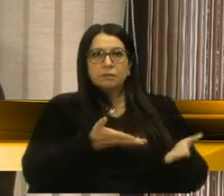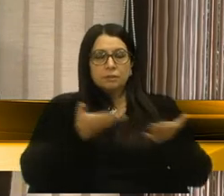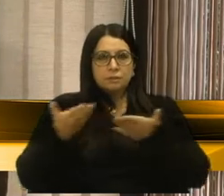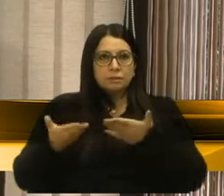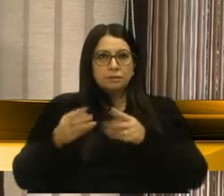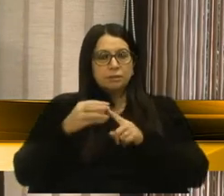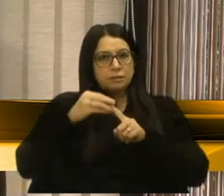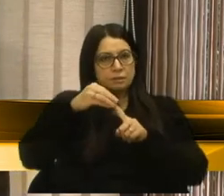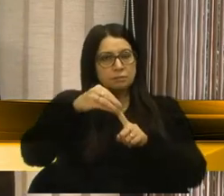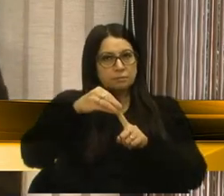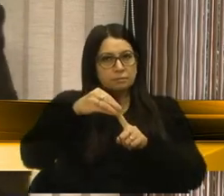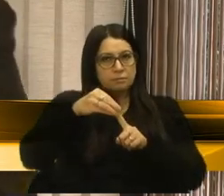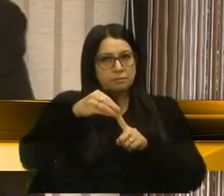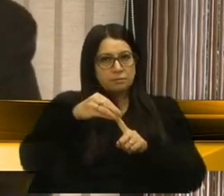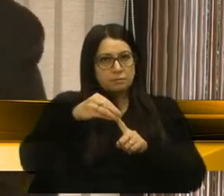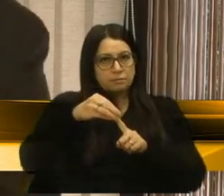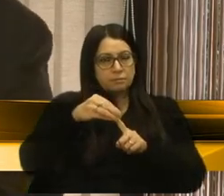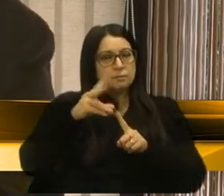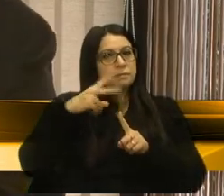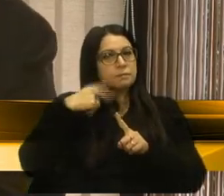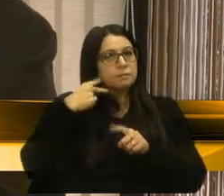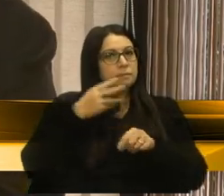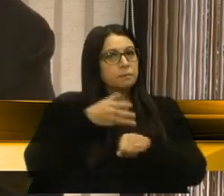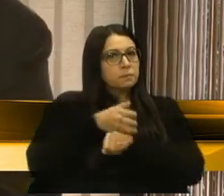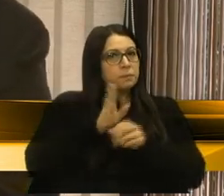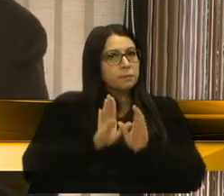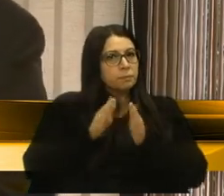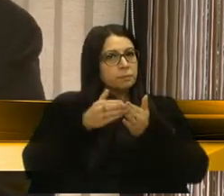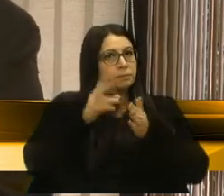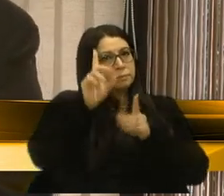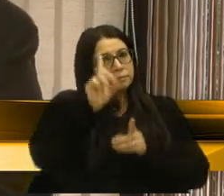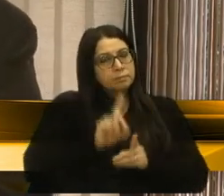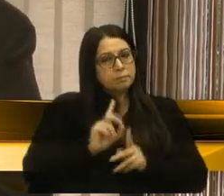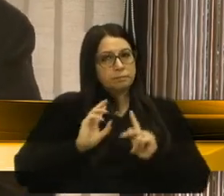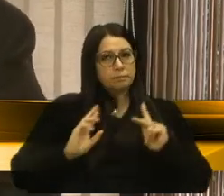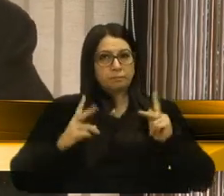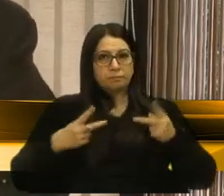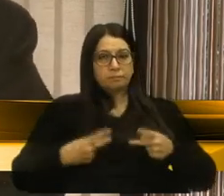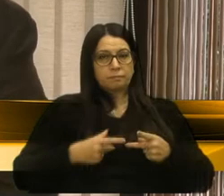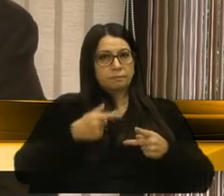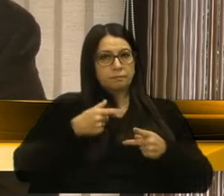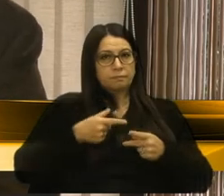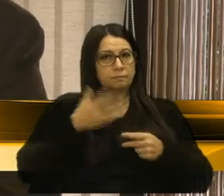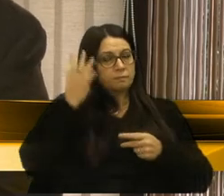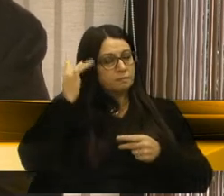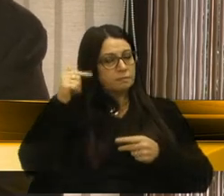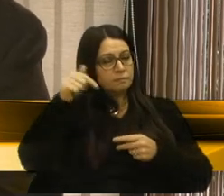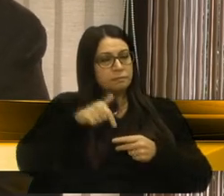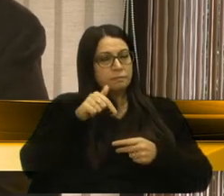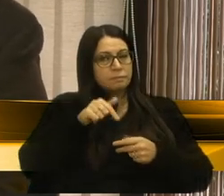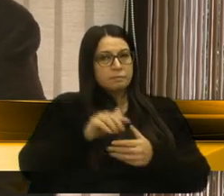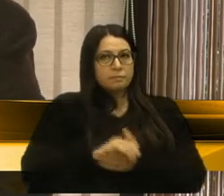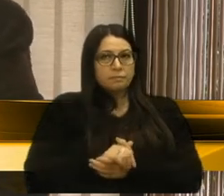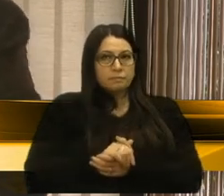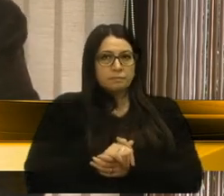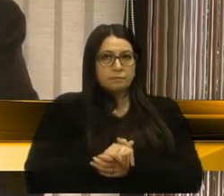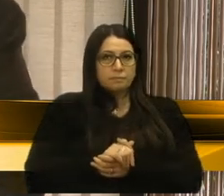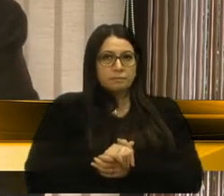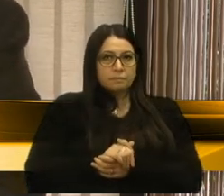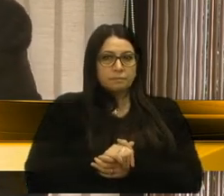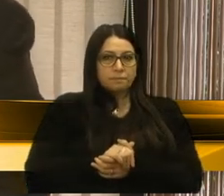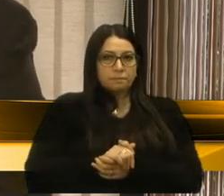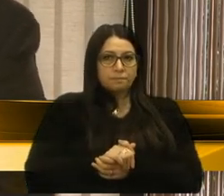principalmente o pessoal da, os vereadores membros da Comissão de Direitos Humanos, onde estaremos aqui fazendo, espero que